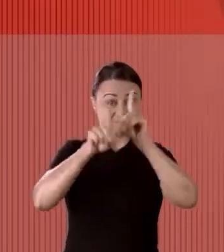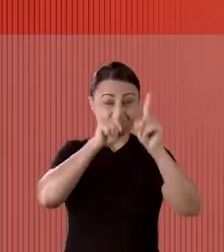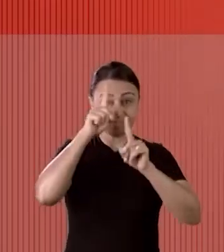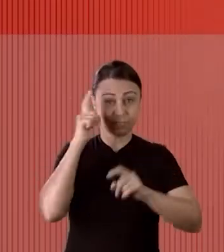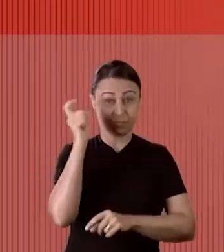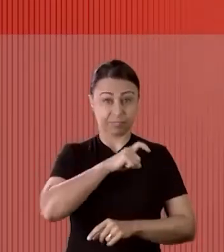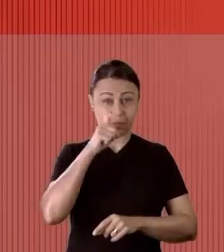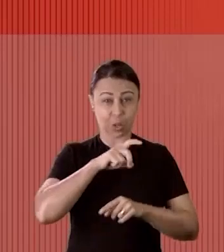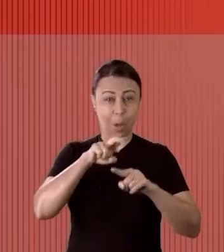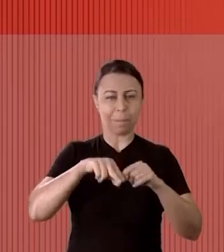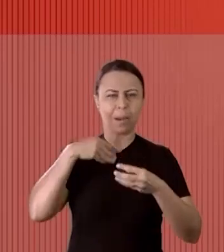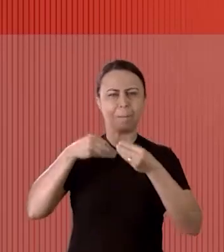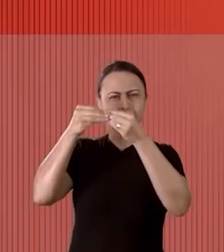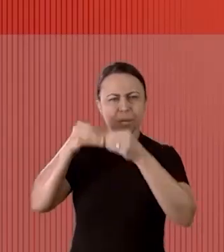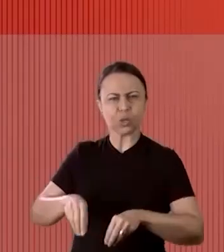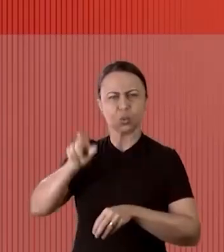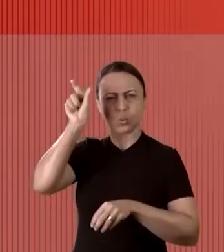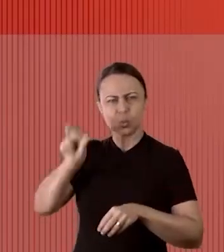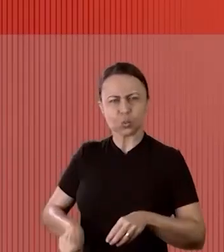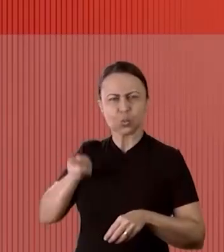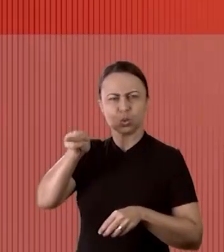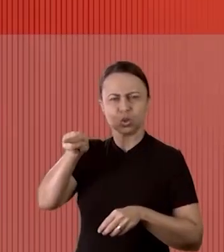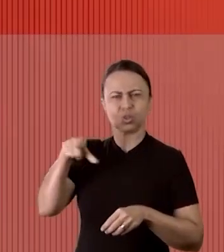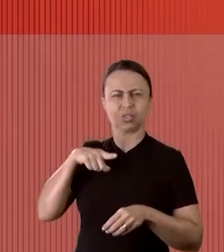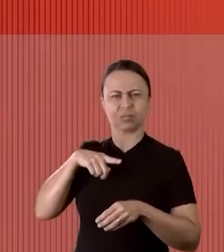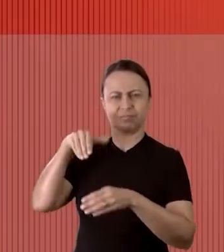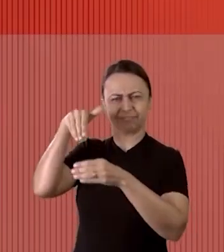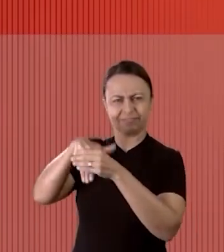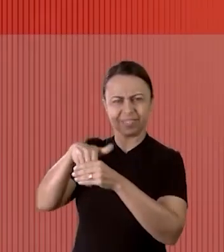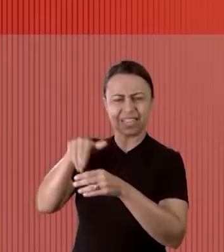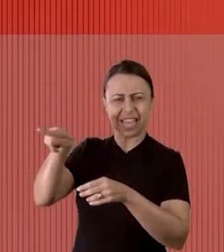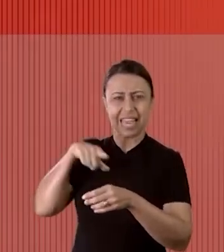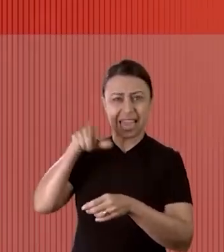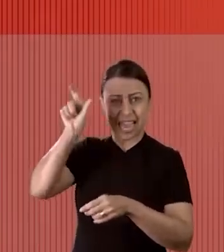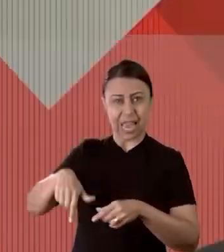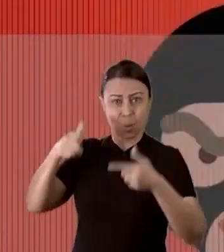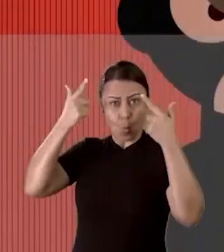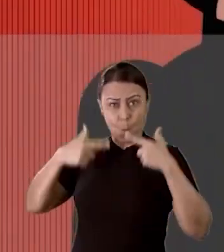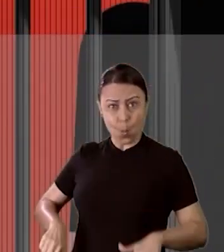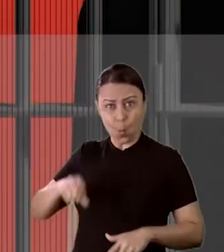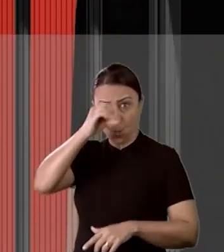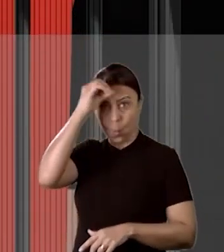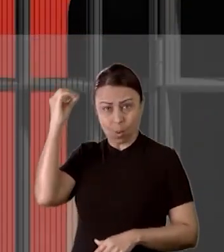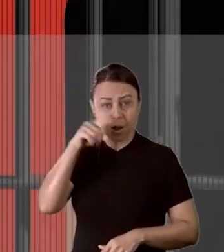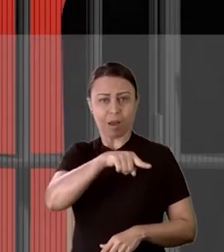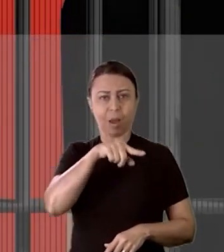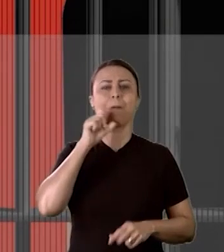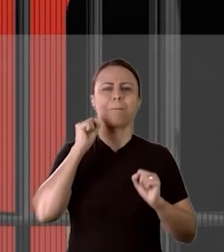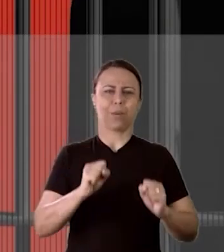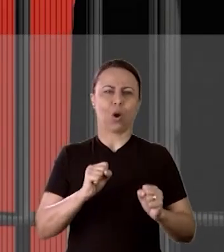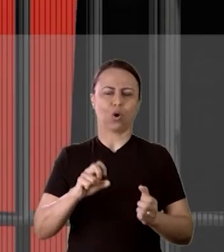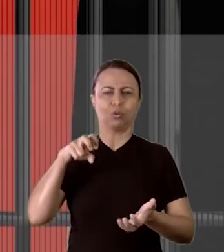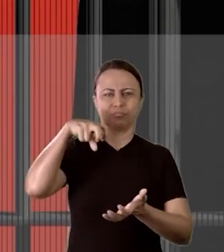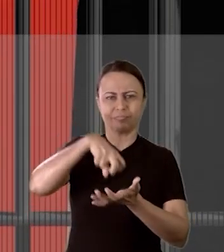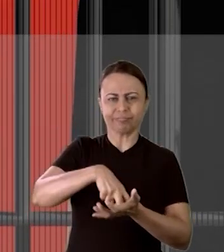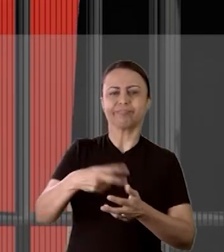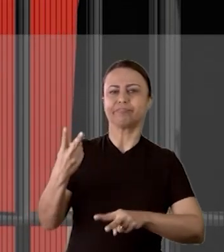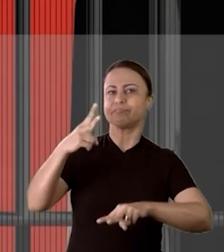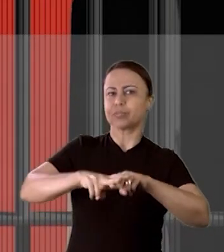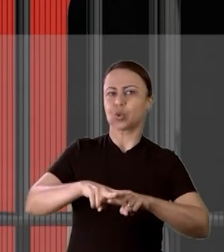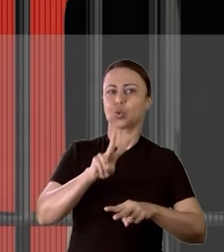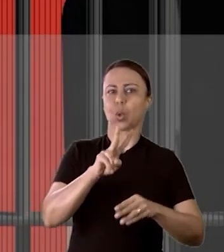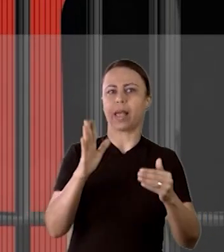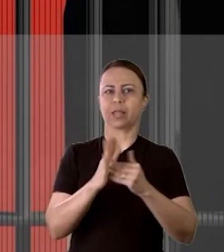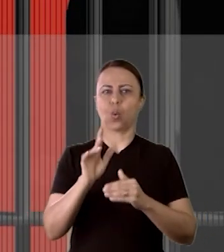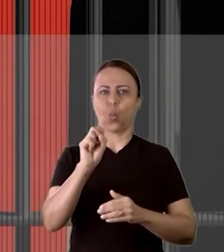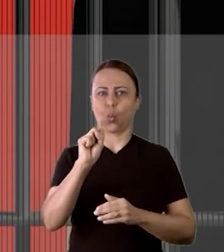finalidade eleitoral, sabendo que a pessoa que acusou é inocente, pode ser condenado de dois a oito anos de